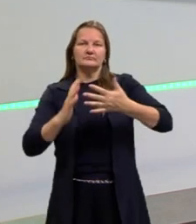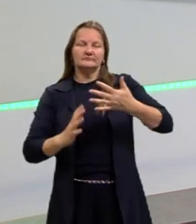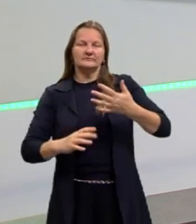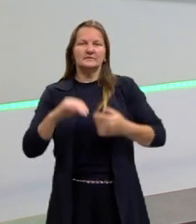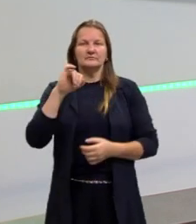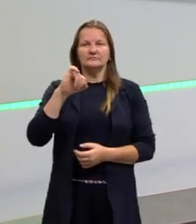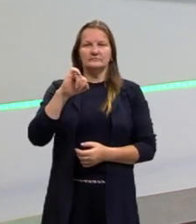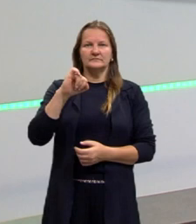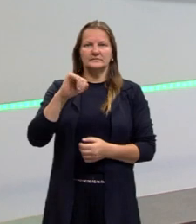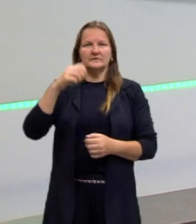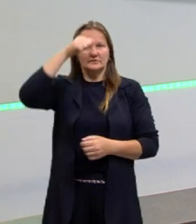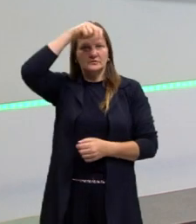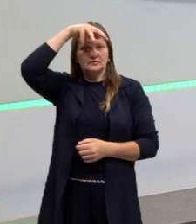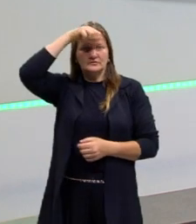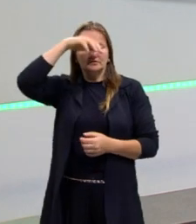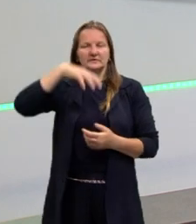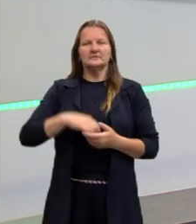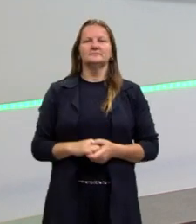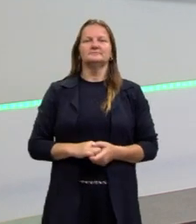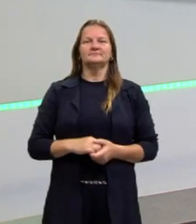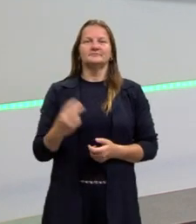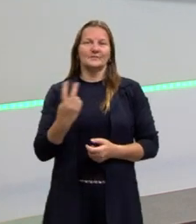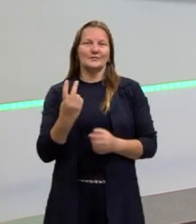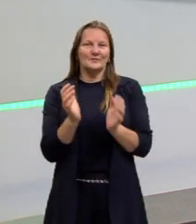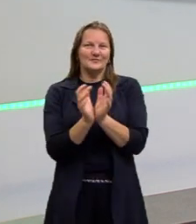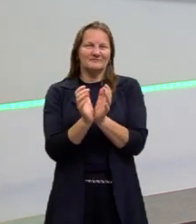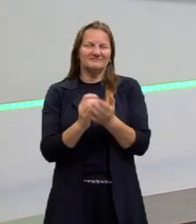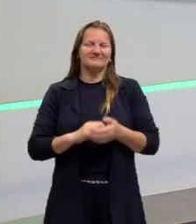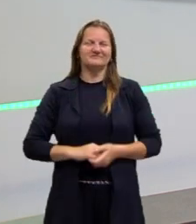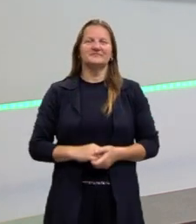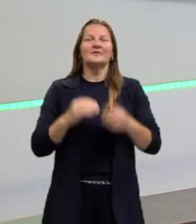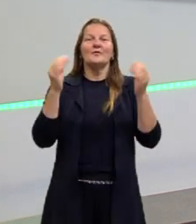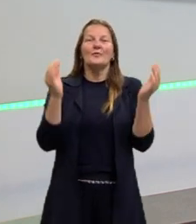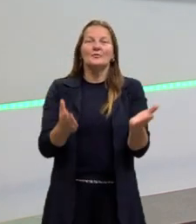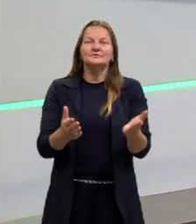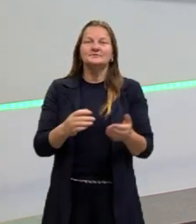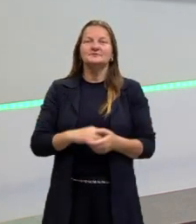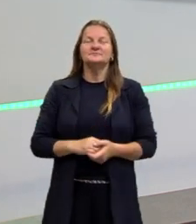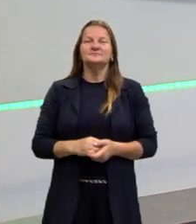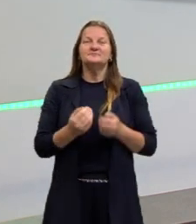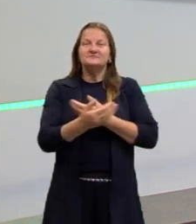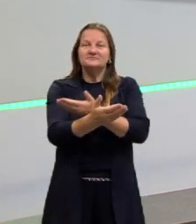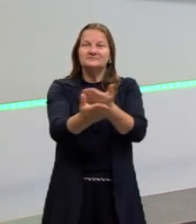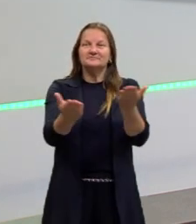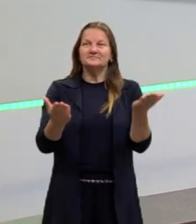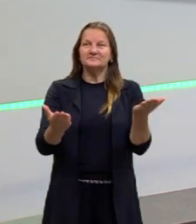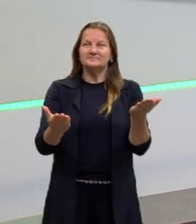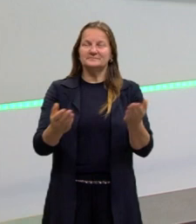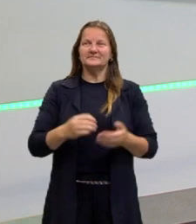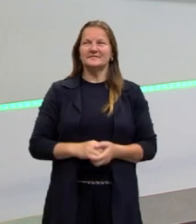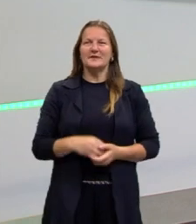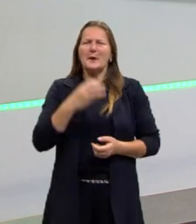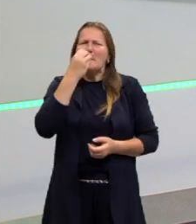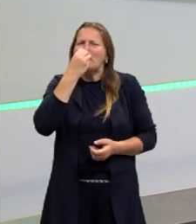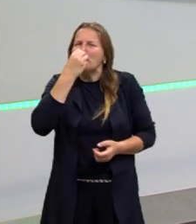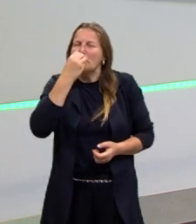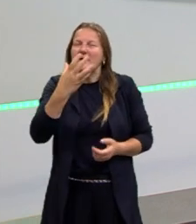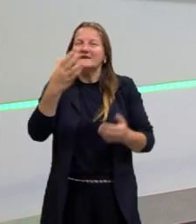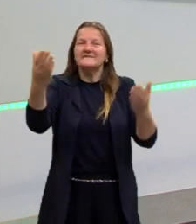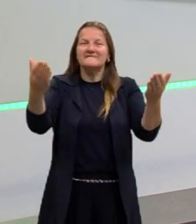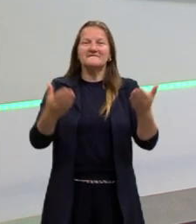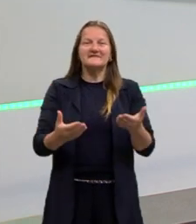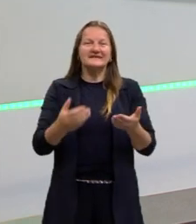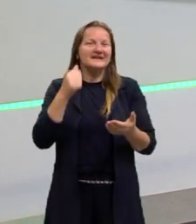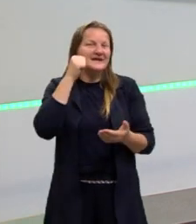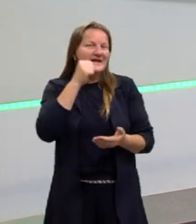Lucy Meia e Suzana. E nós vamos então hoje te dar as boas-vindas. Bem-vindo